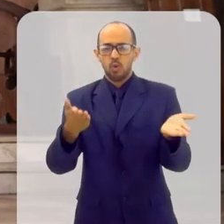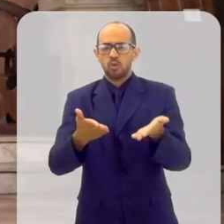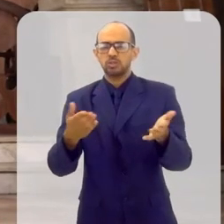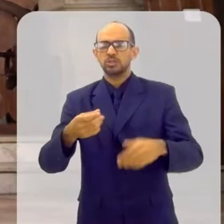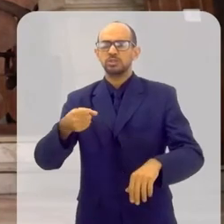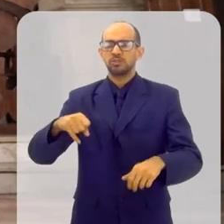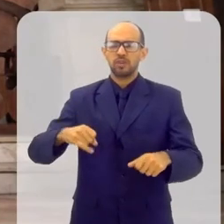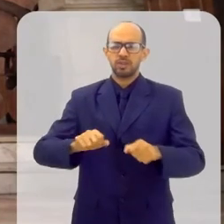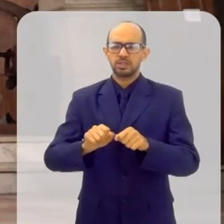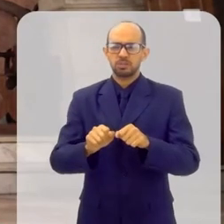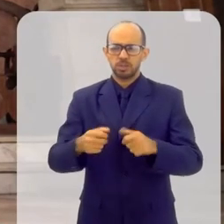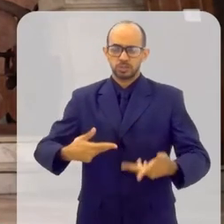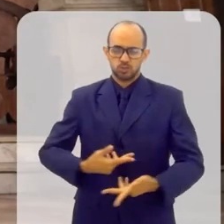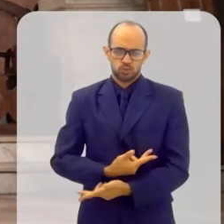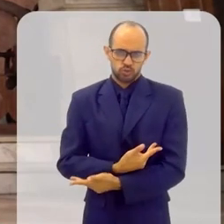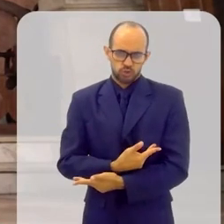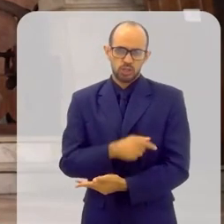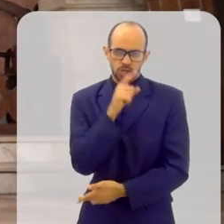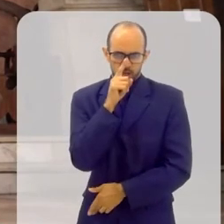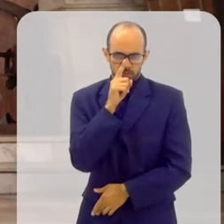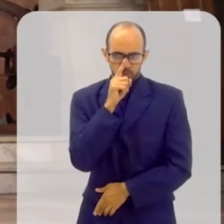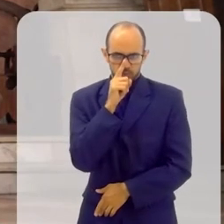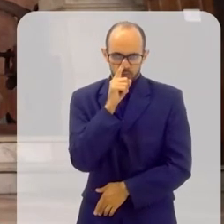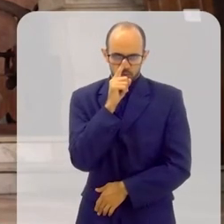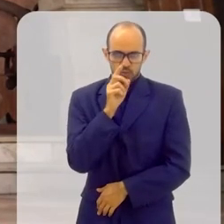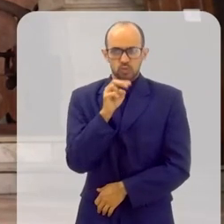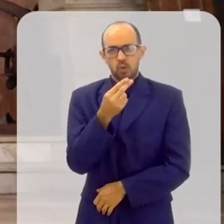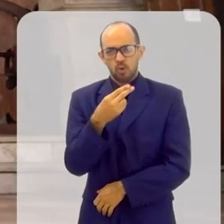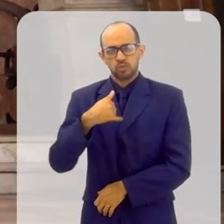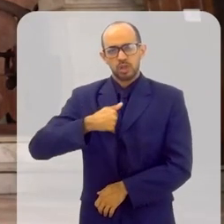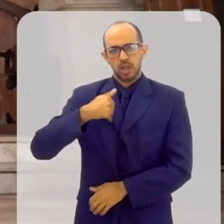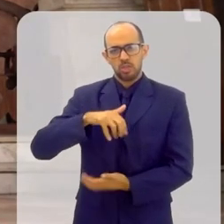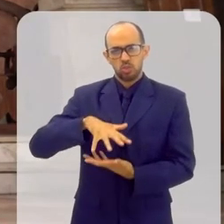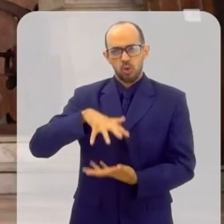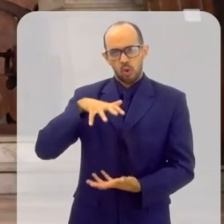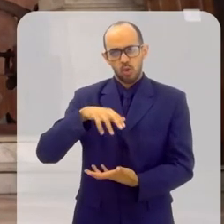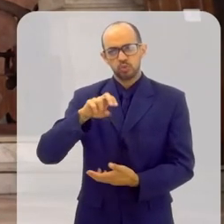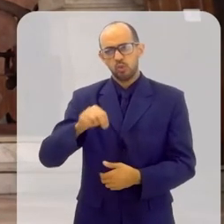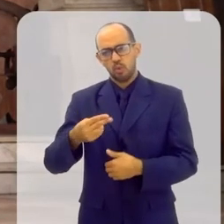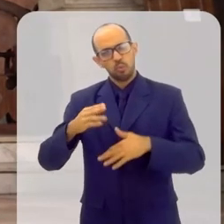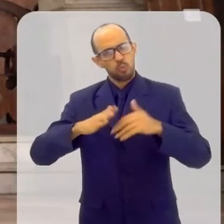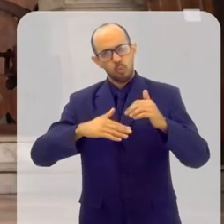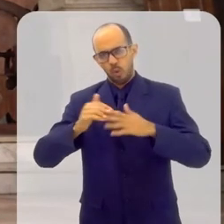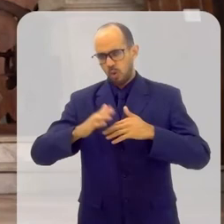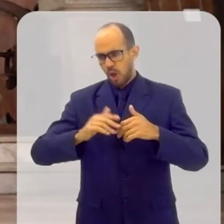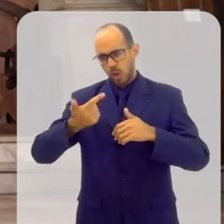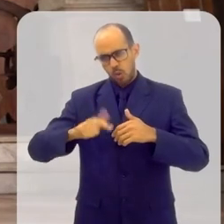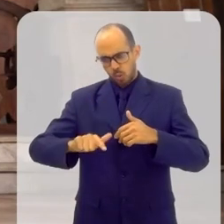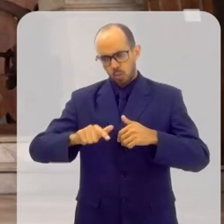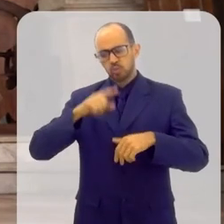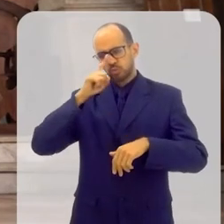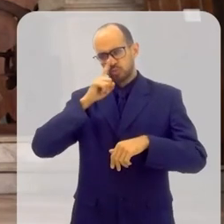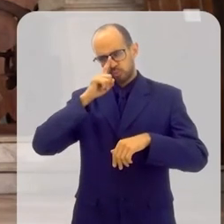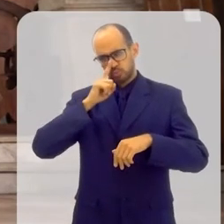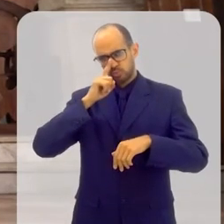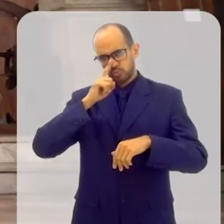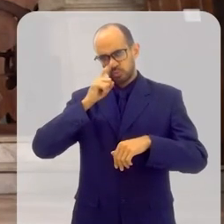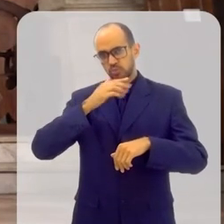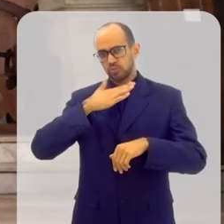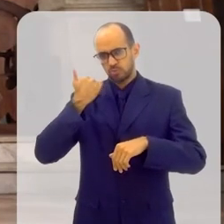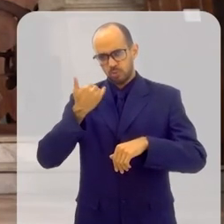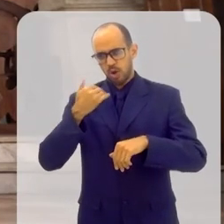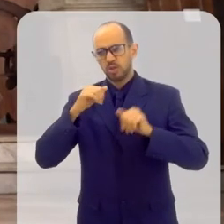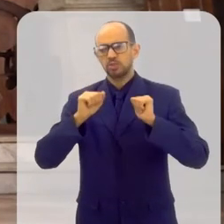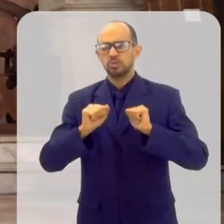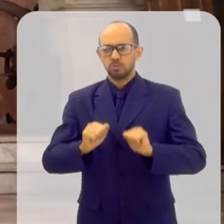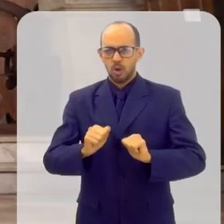cirurgia de um porte um pouco maior, se a pessoa já está muito idosa, ou qualquer outro perigo de vida, é